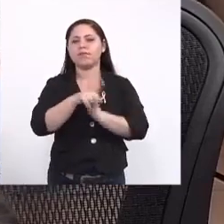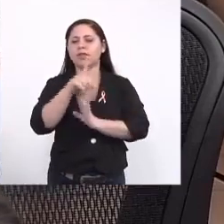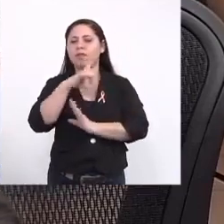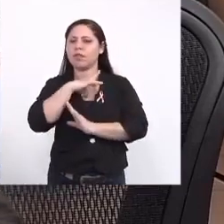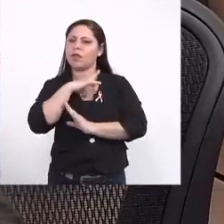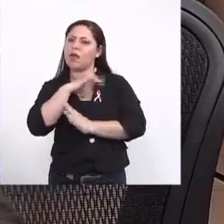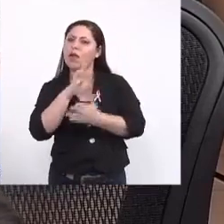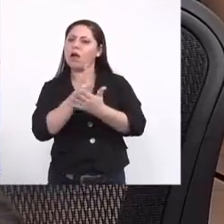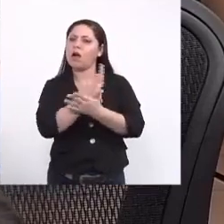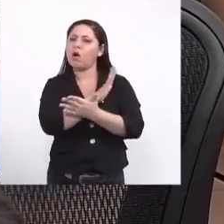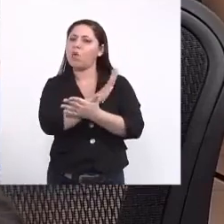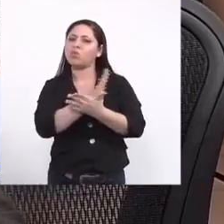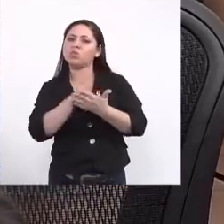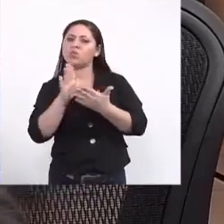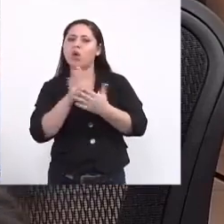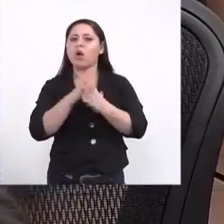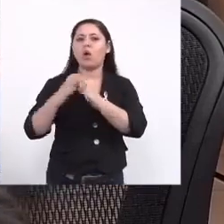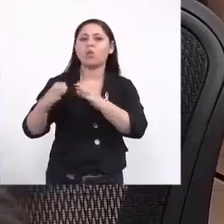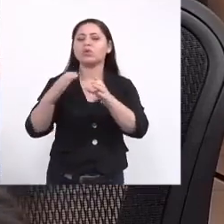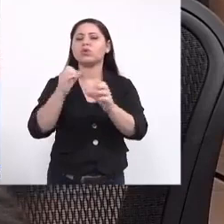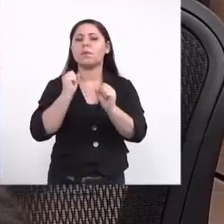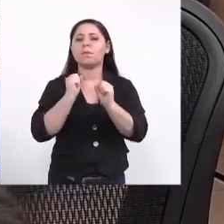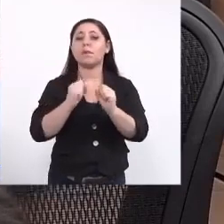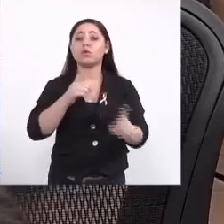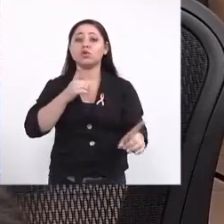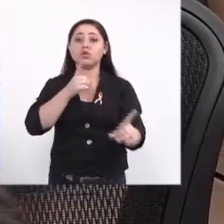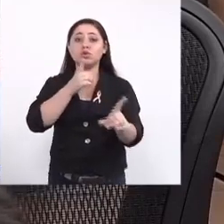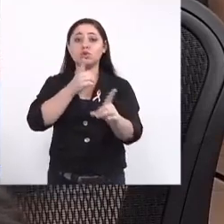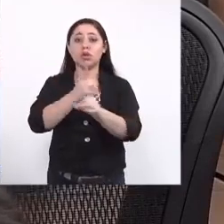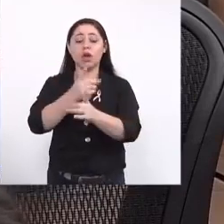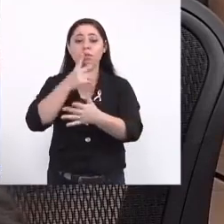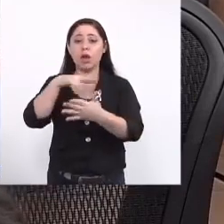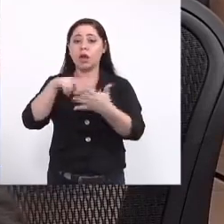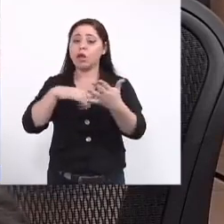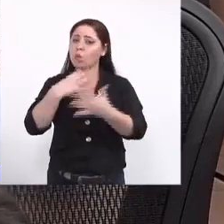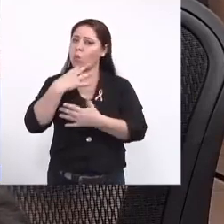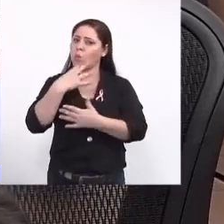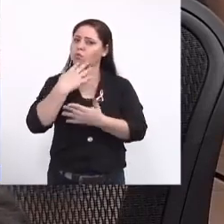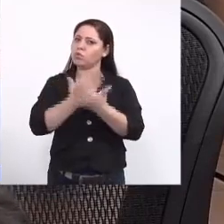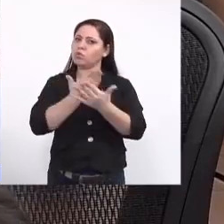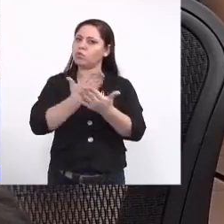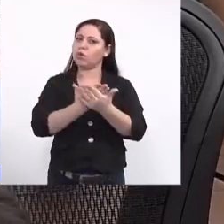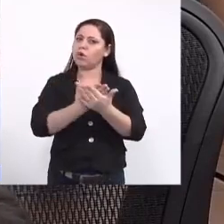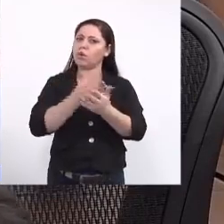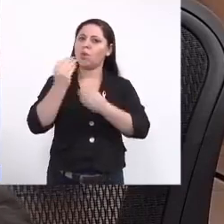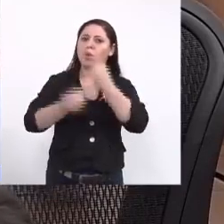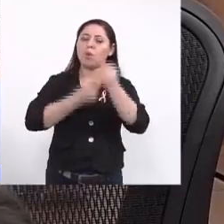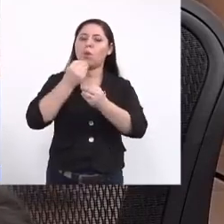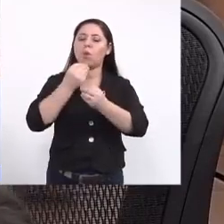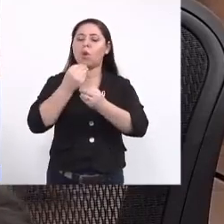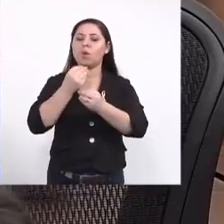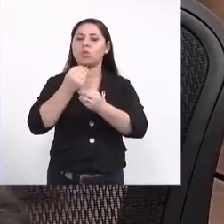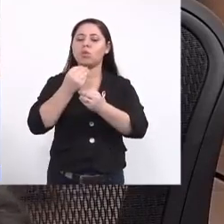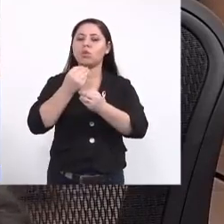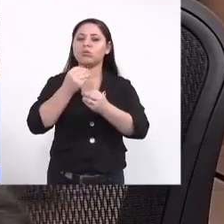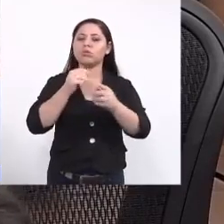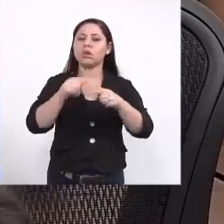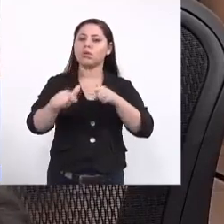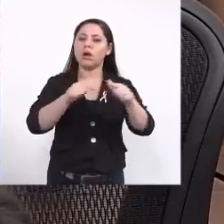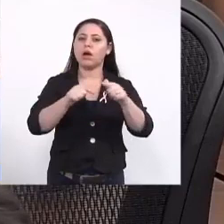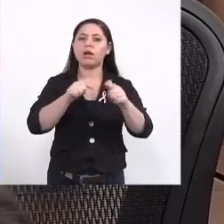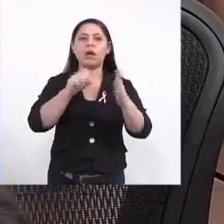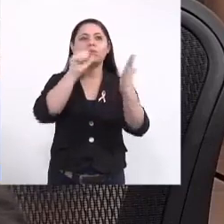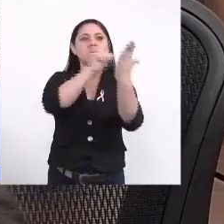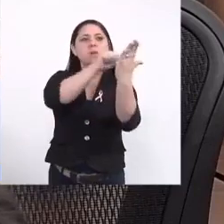algum aonde a pode estar encontrando isso porque realmente a gente como trabalha de porta em porta o pessoal